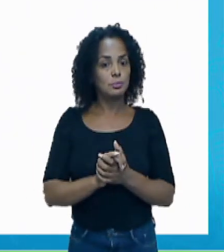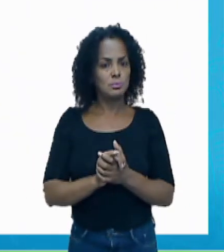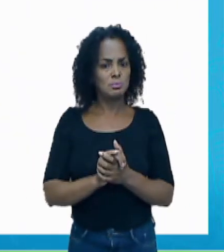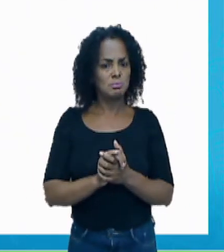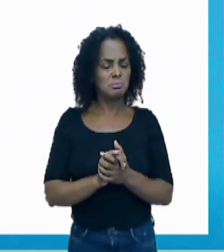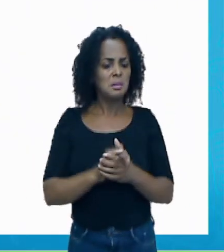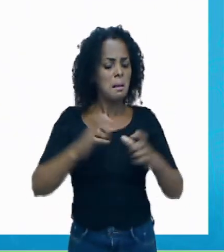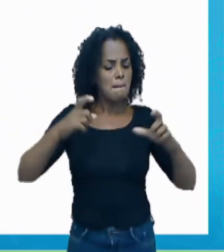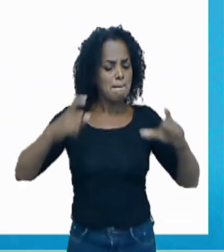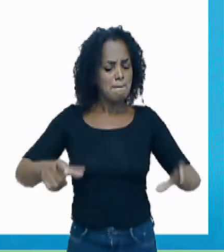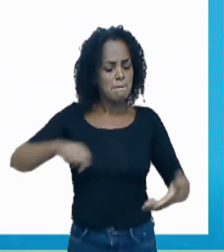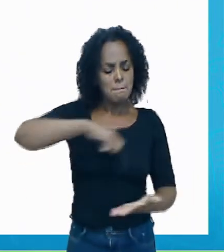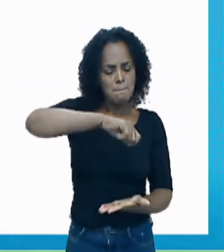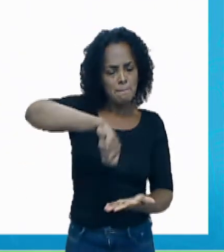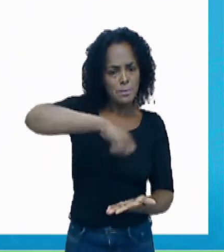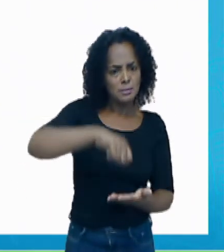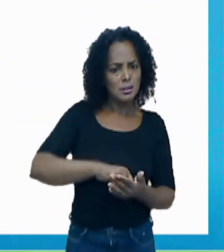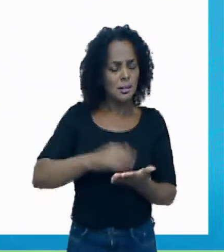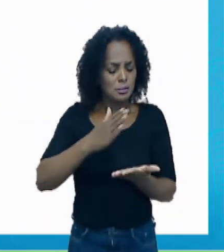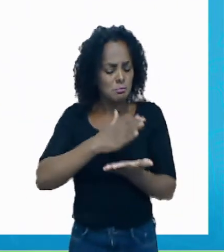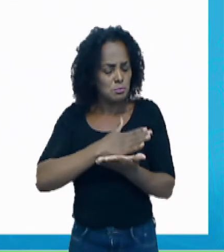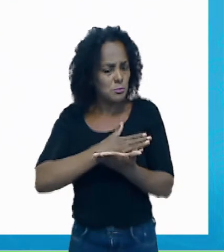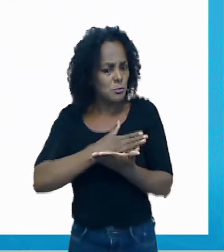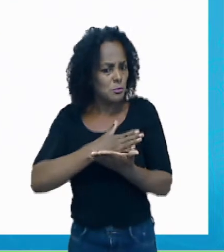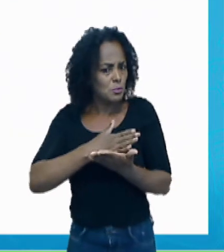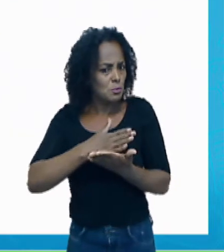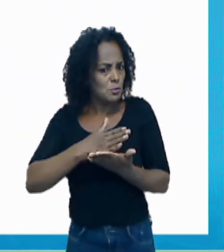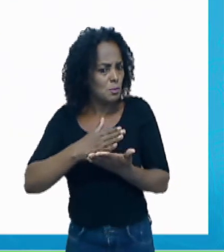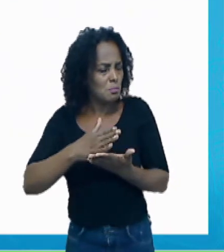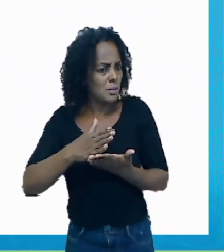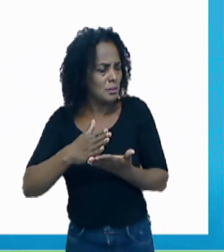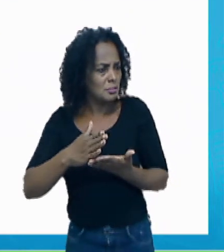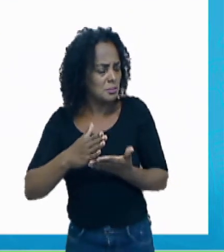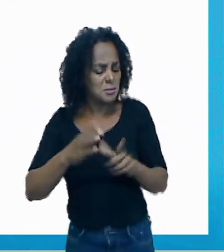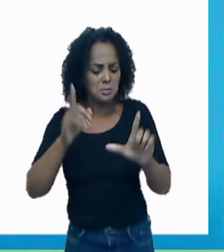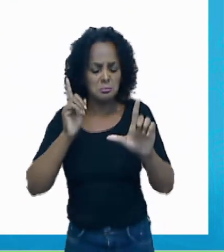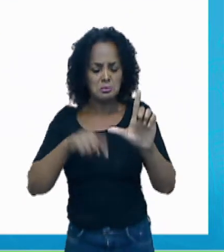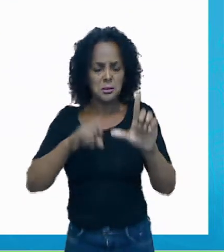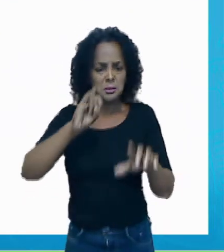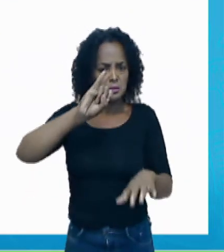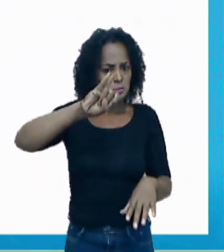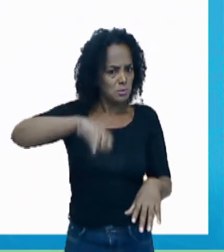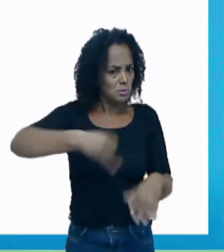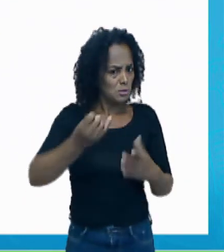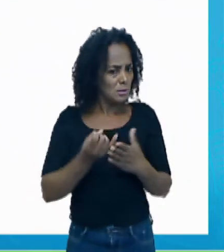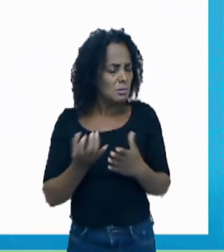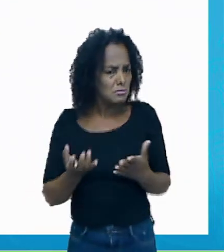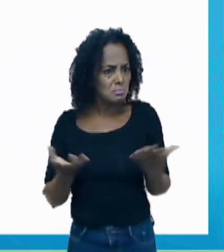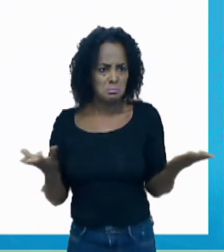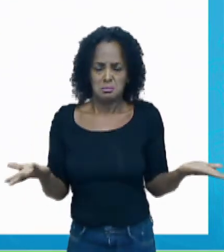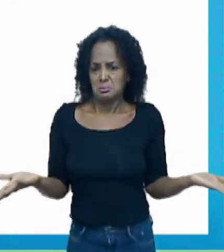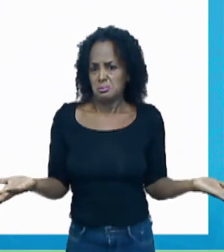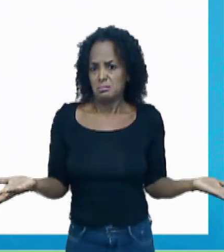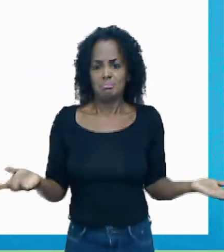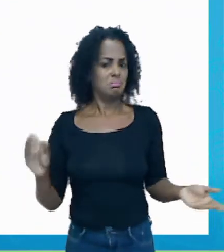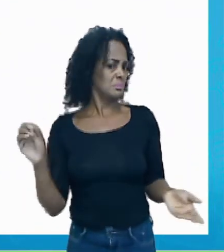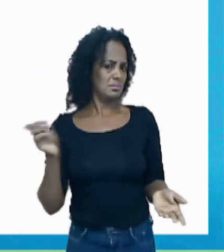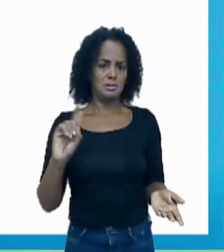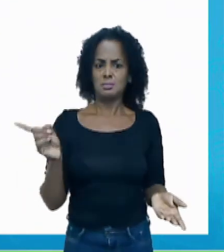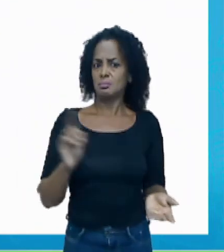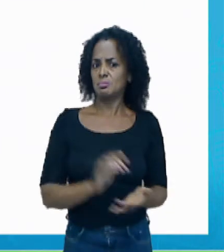Panela. Será que começa com o mesmo som da letra J? J. Janela? Não.